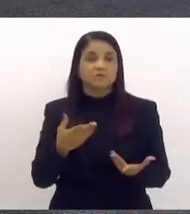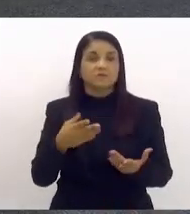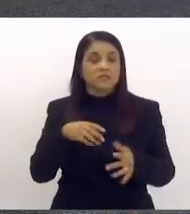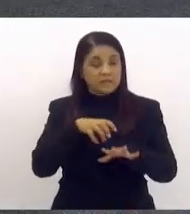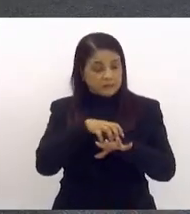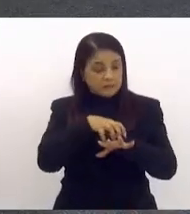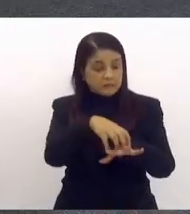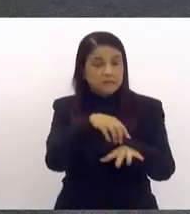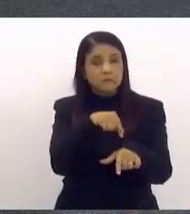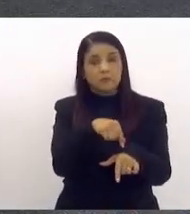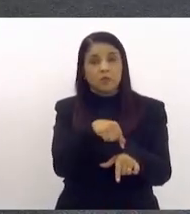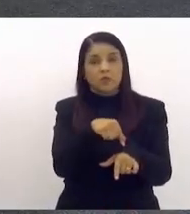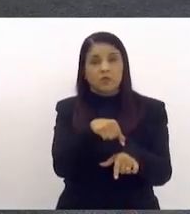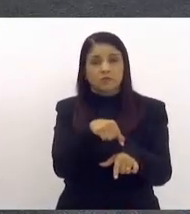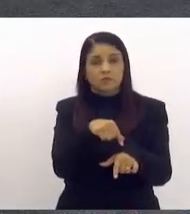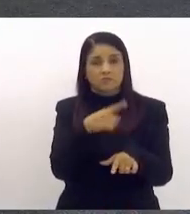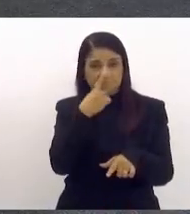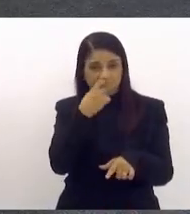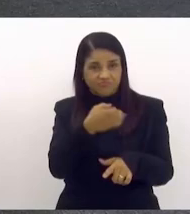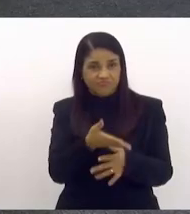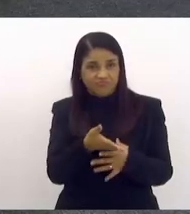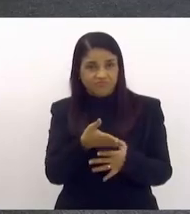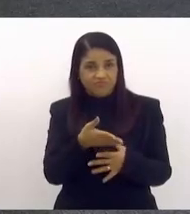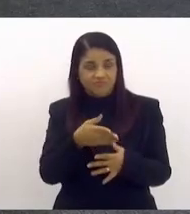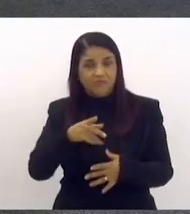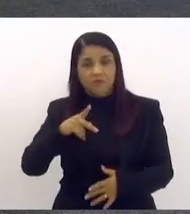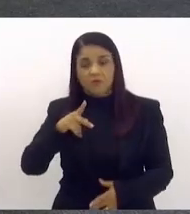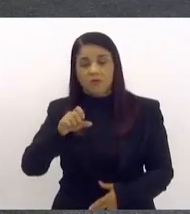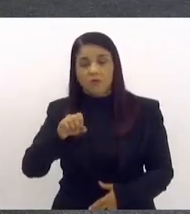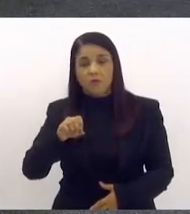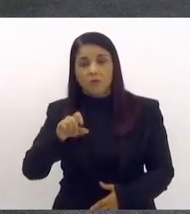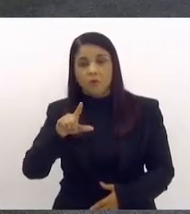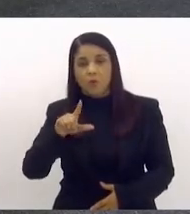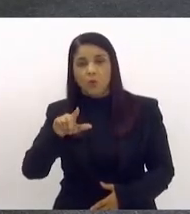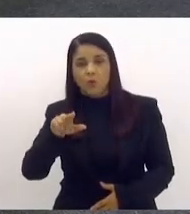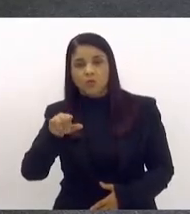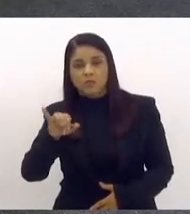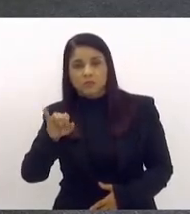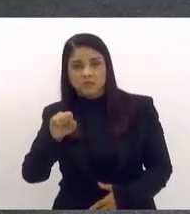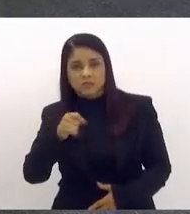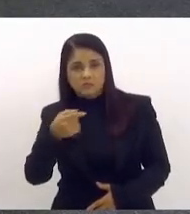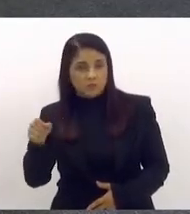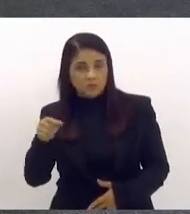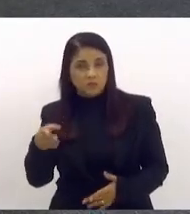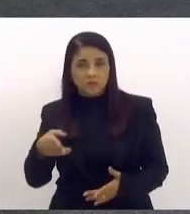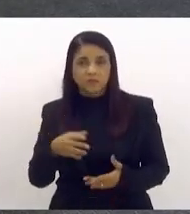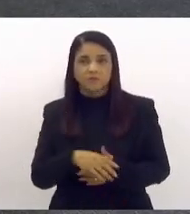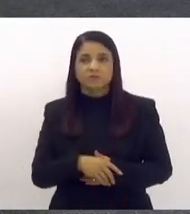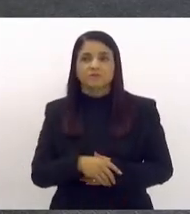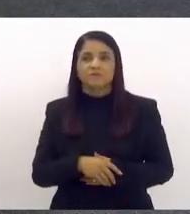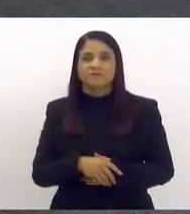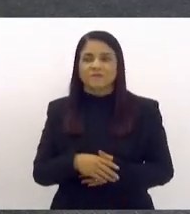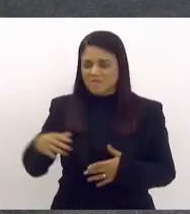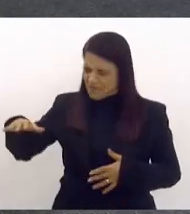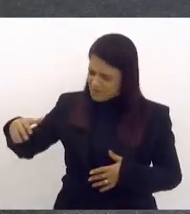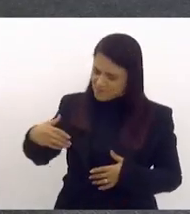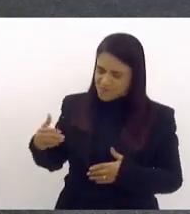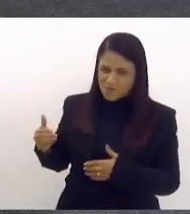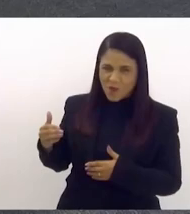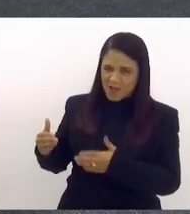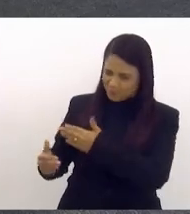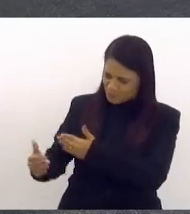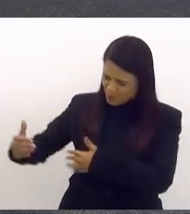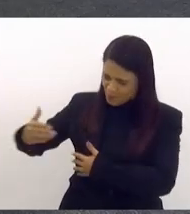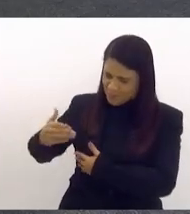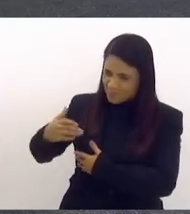transportes. Isso. As emissões dos transportes. Vem aqui para o meu lado para colorir mais aqui a imagem.